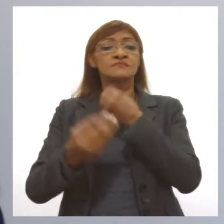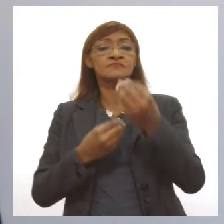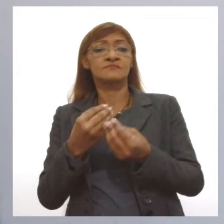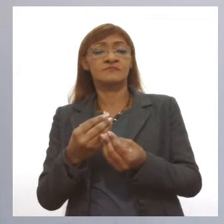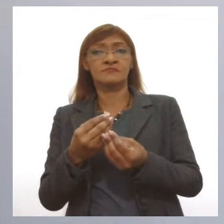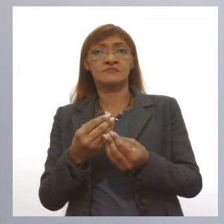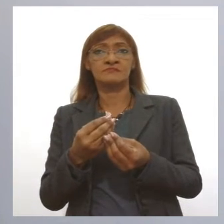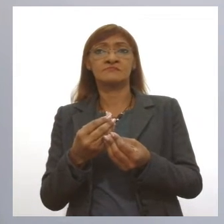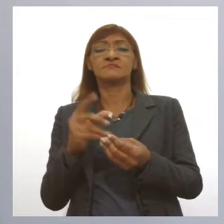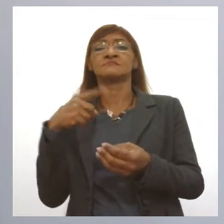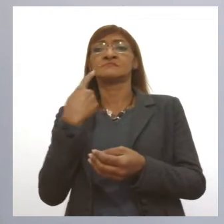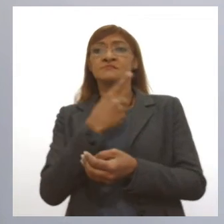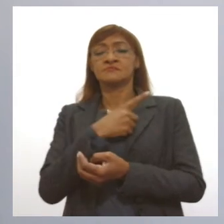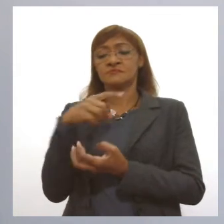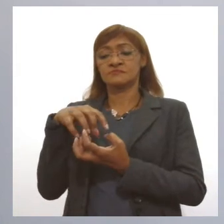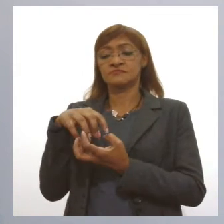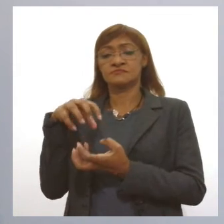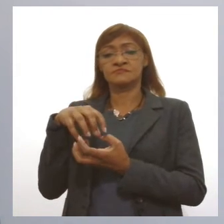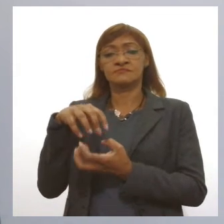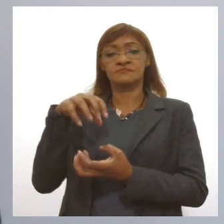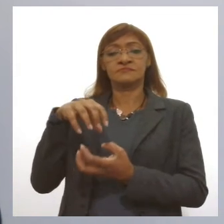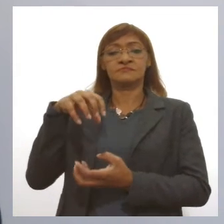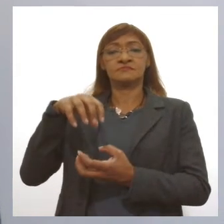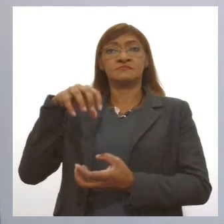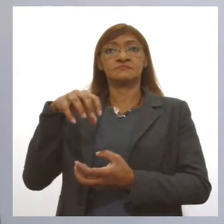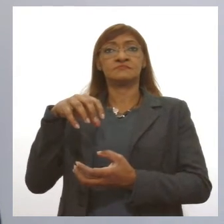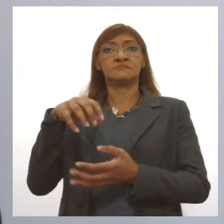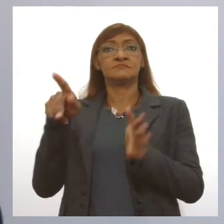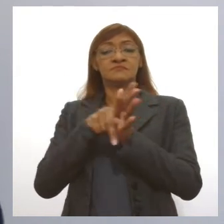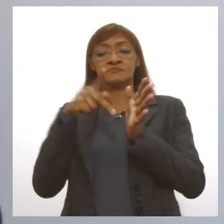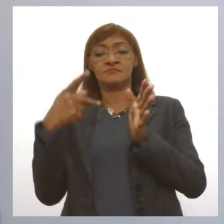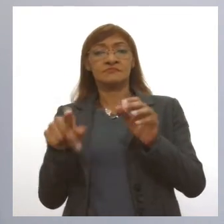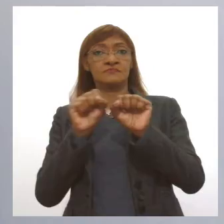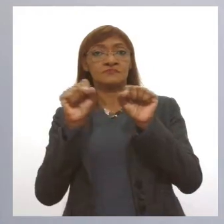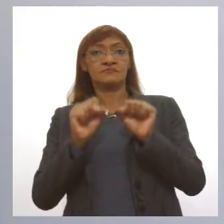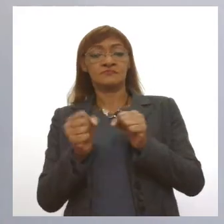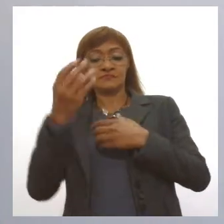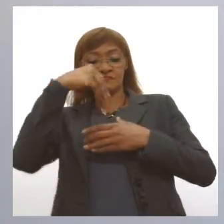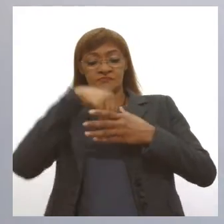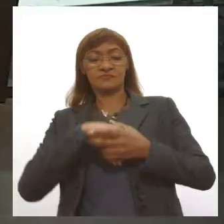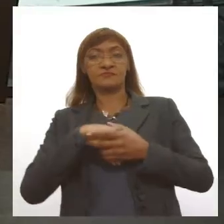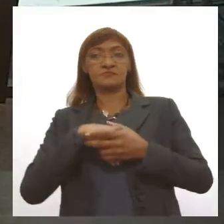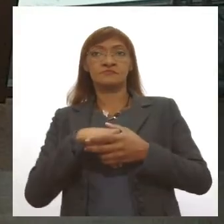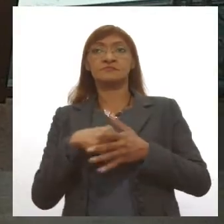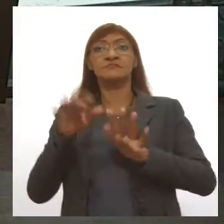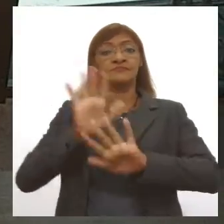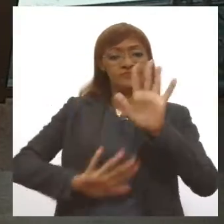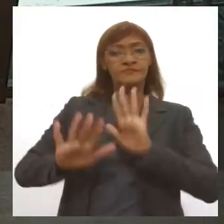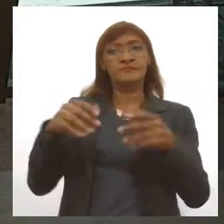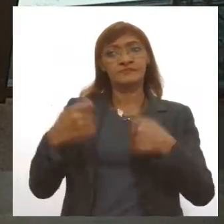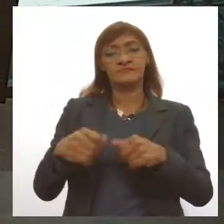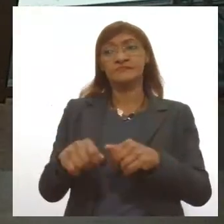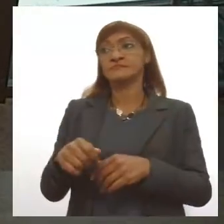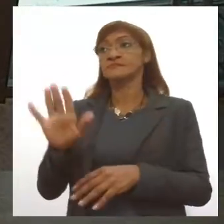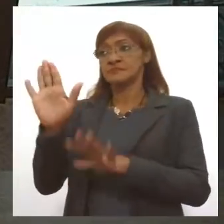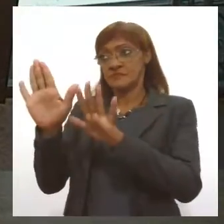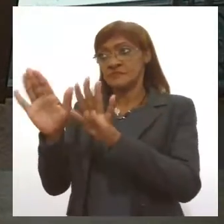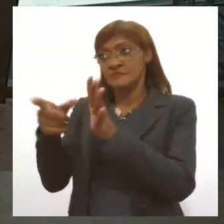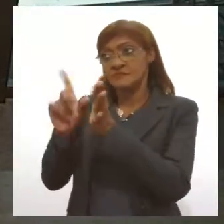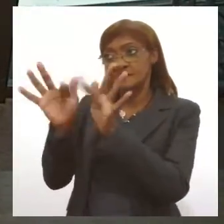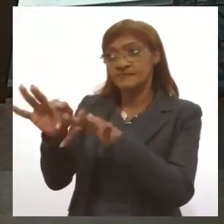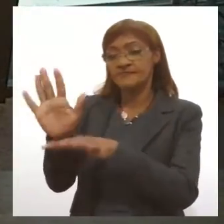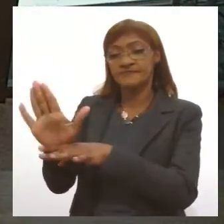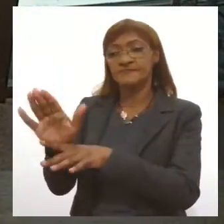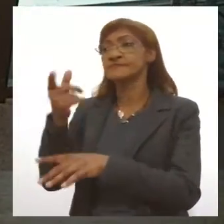nosso do envelhecimento do sistema imunológico. Então, nós temos que tomar mais cuidado. Ontem eu assisti, para a gente encerrar, doutor Roque,